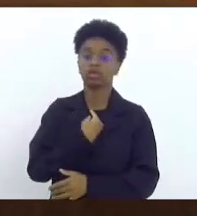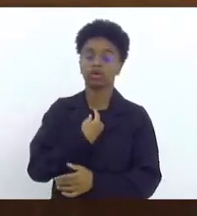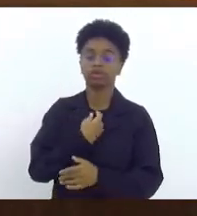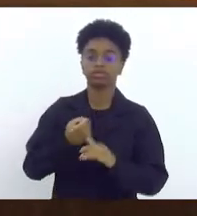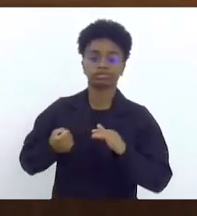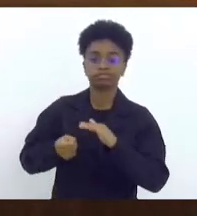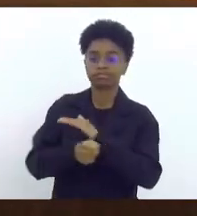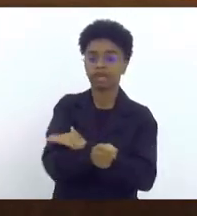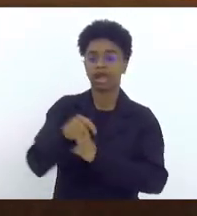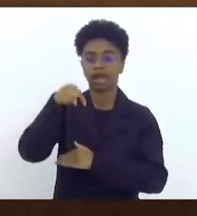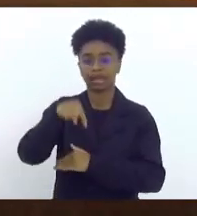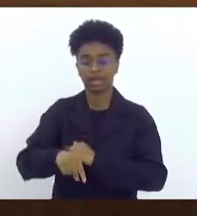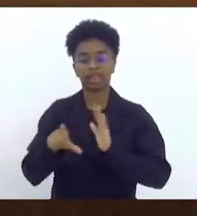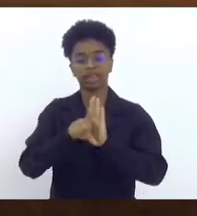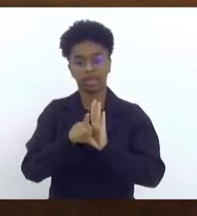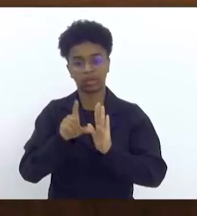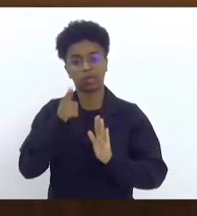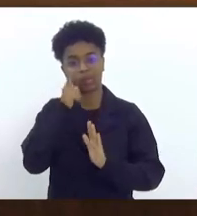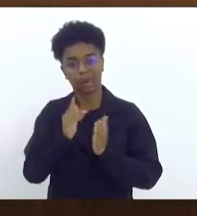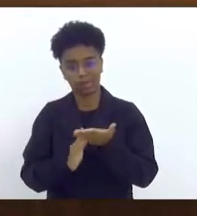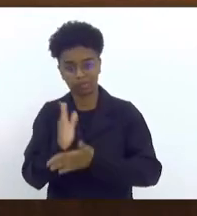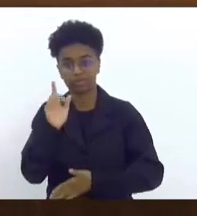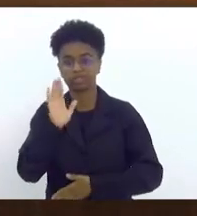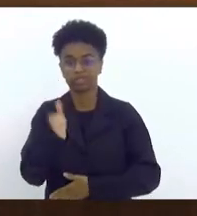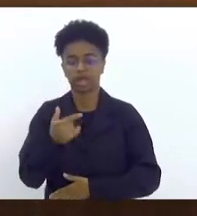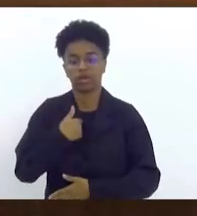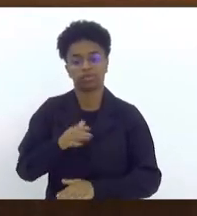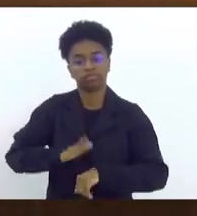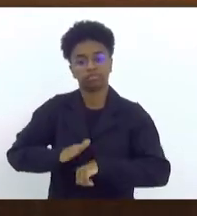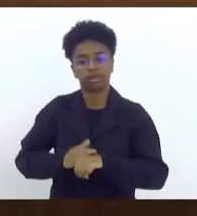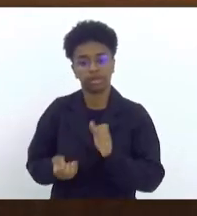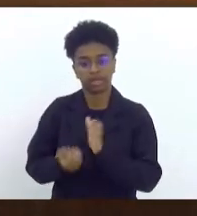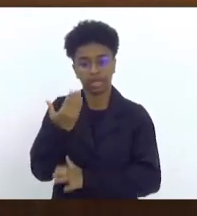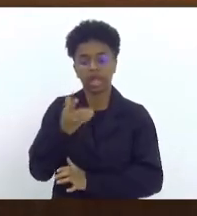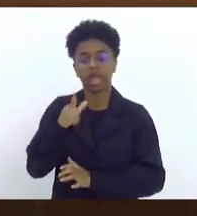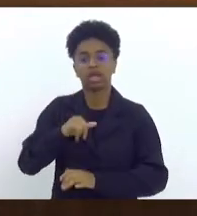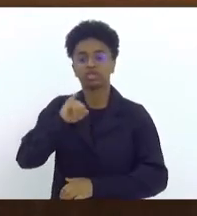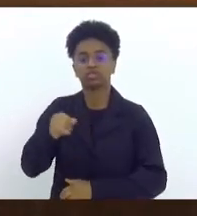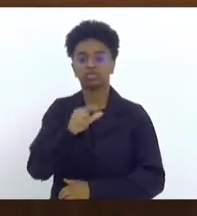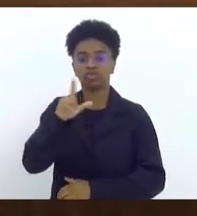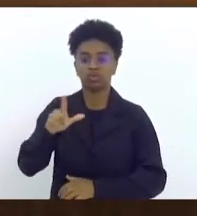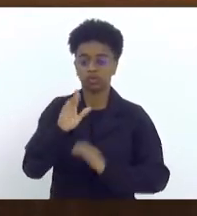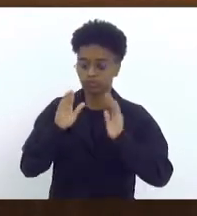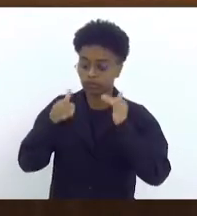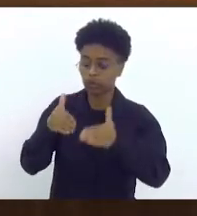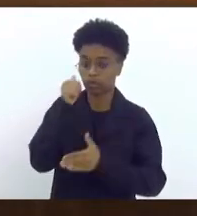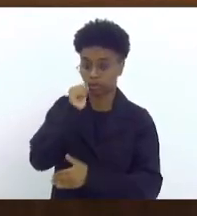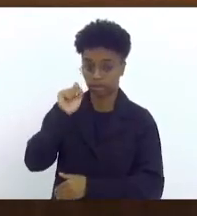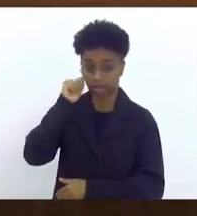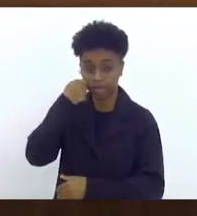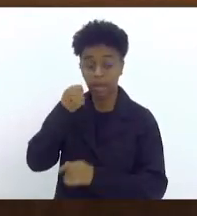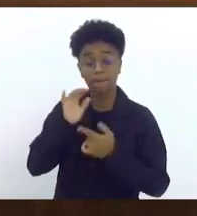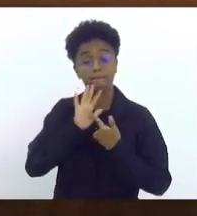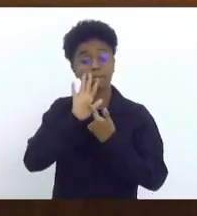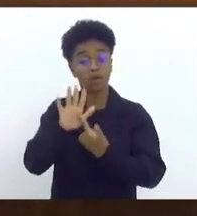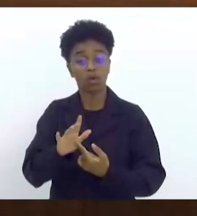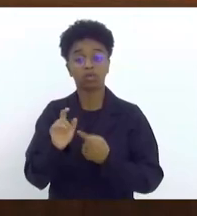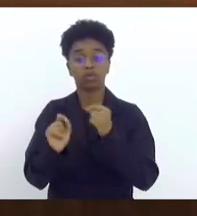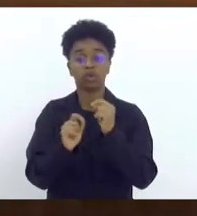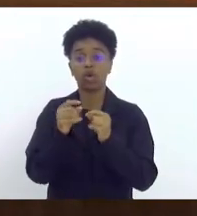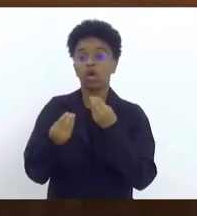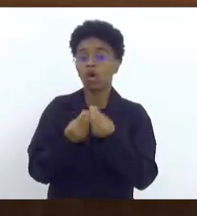aqui essa casa, uma lei já aprovada de minha autoria, como o julho das pretas, justamente trazendo o